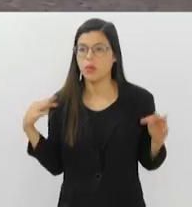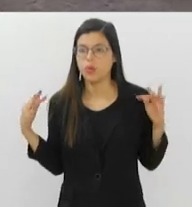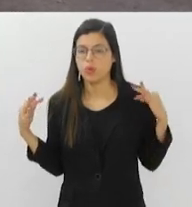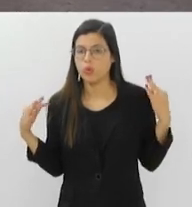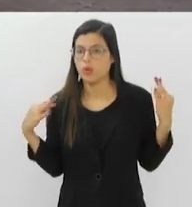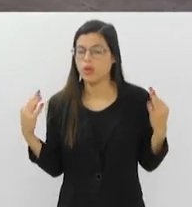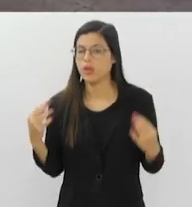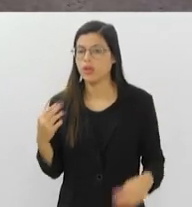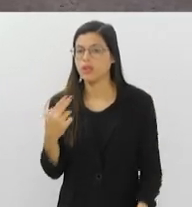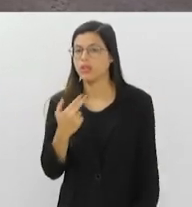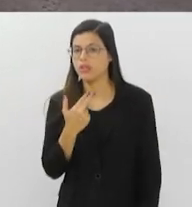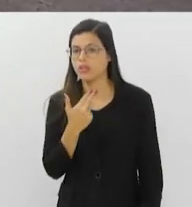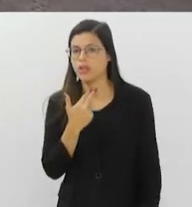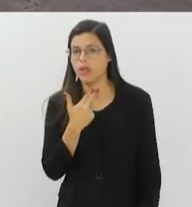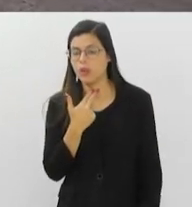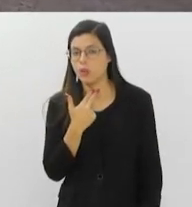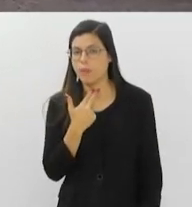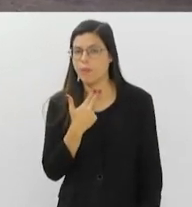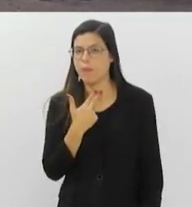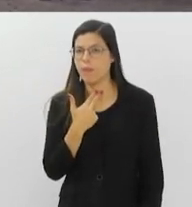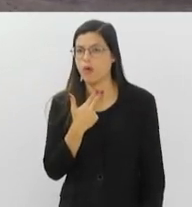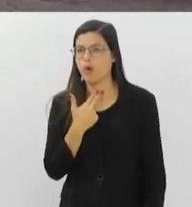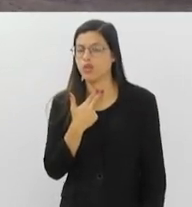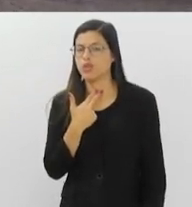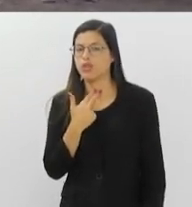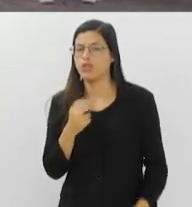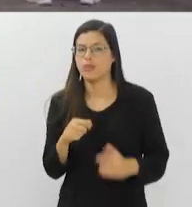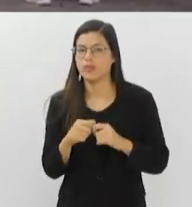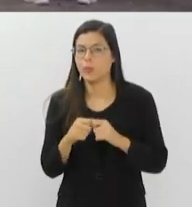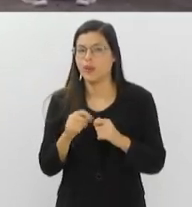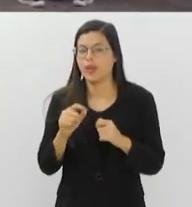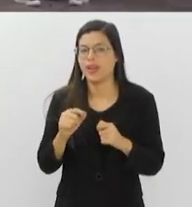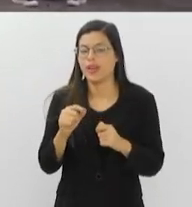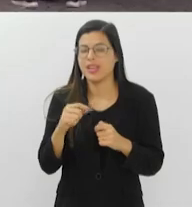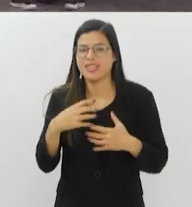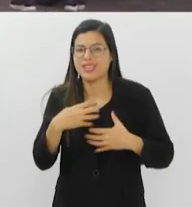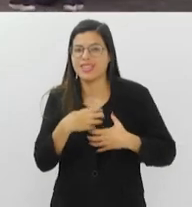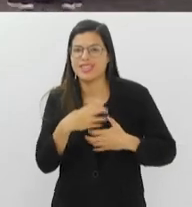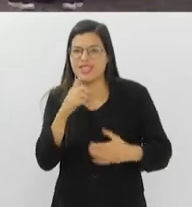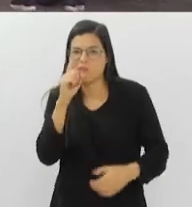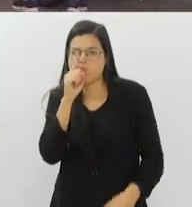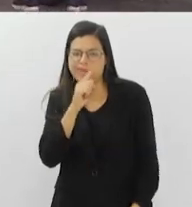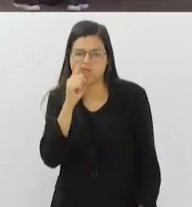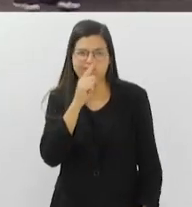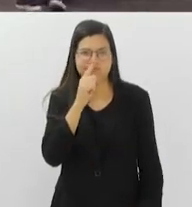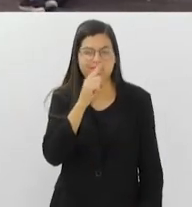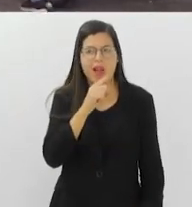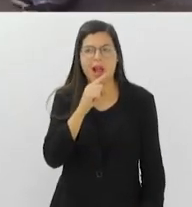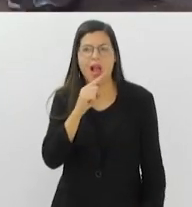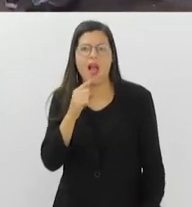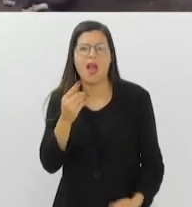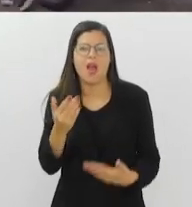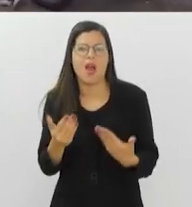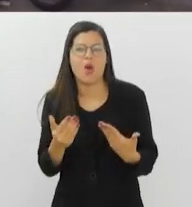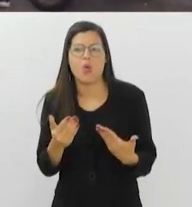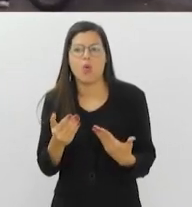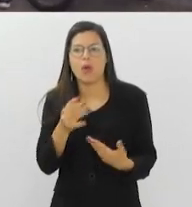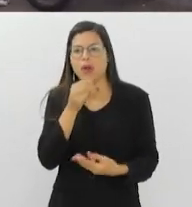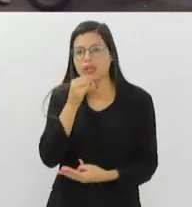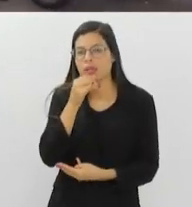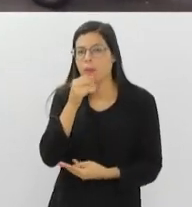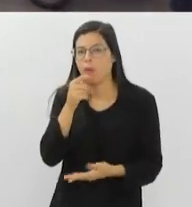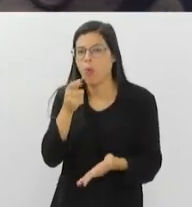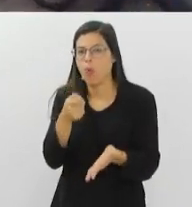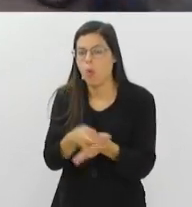se colocar em locais, em situações de vulnerabilidade. de adquirir produtos de